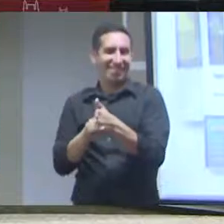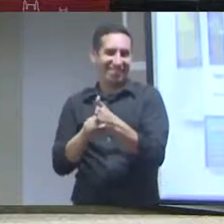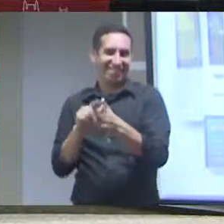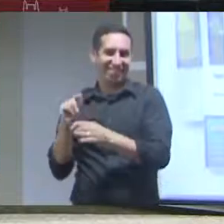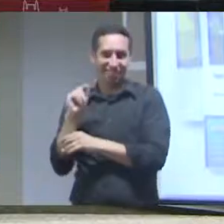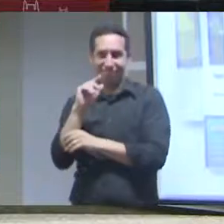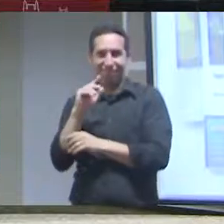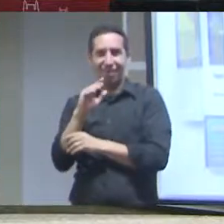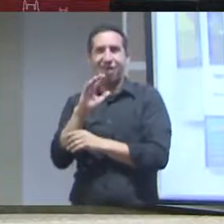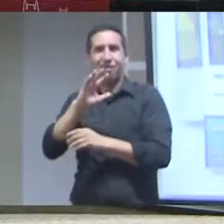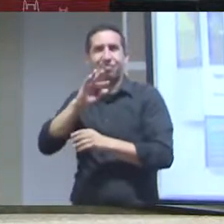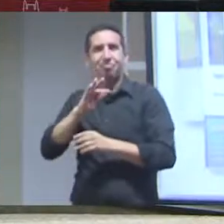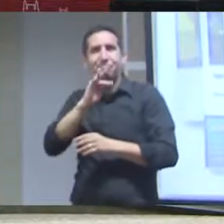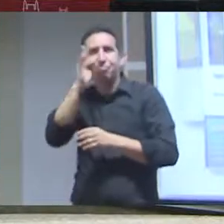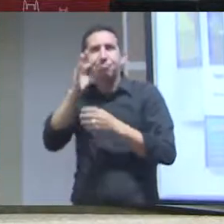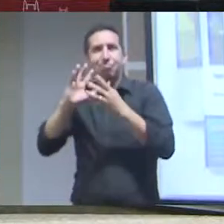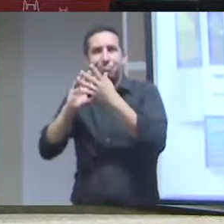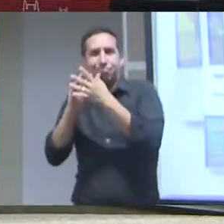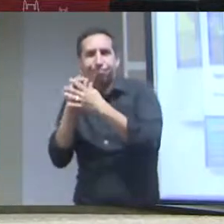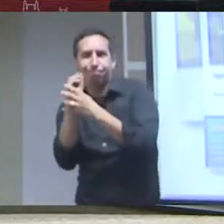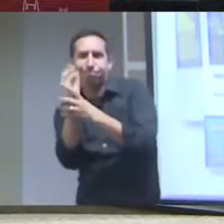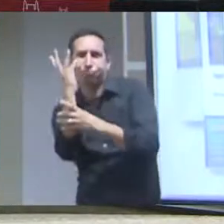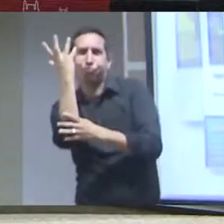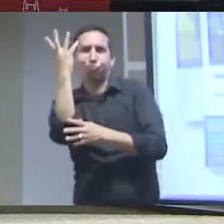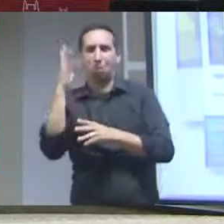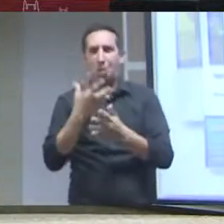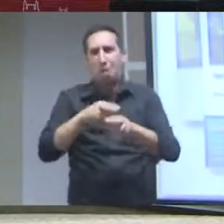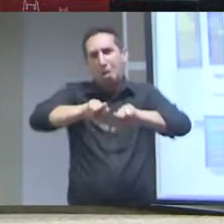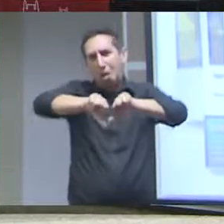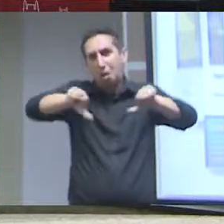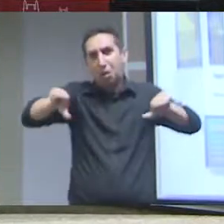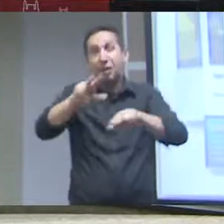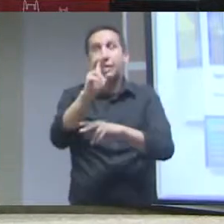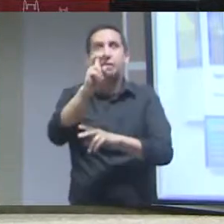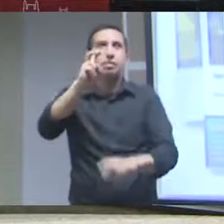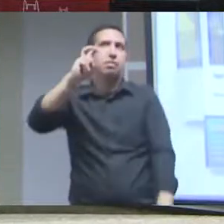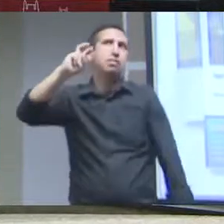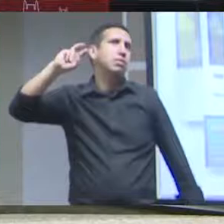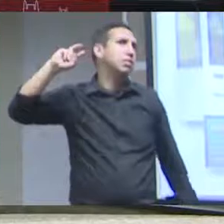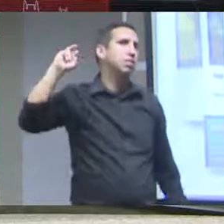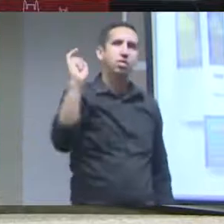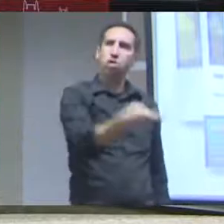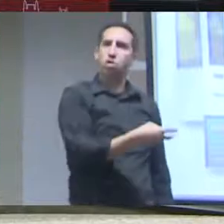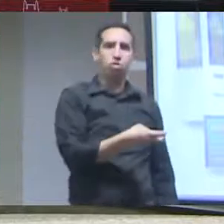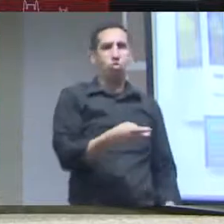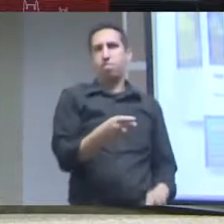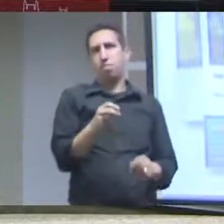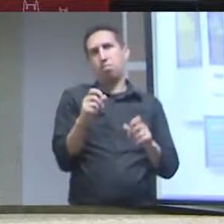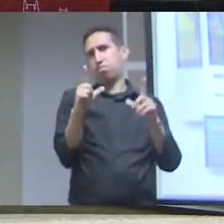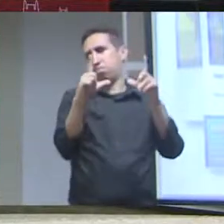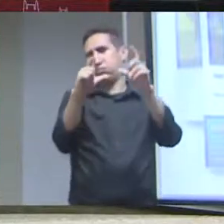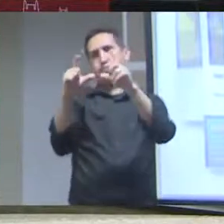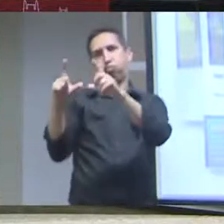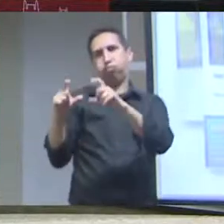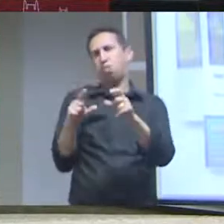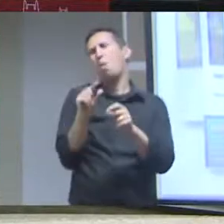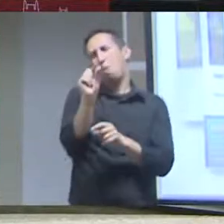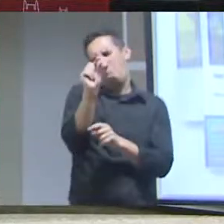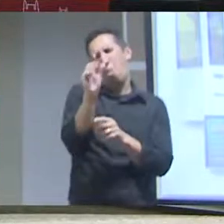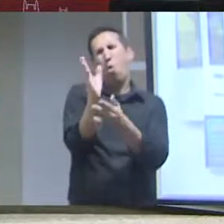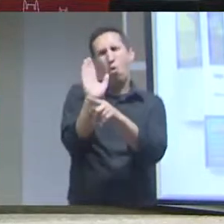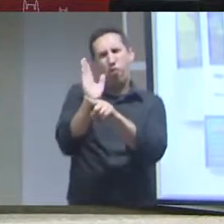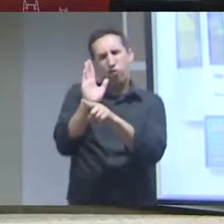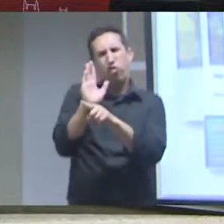principalmente o acervo de imagens que o Centro Nacional de Conservação da Flora tem e hoje